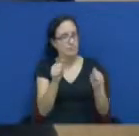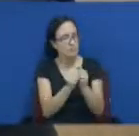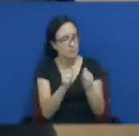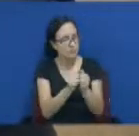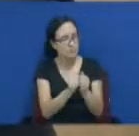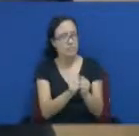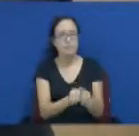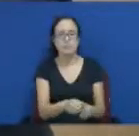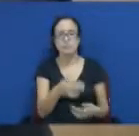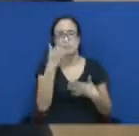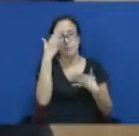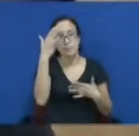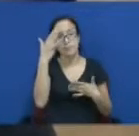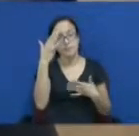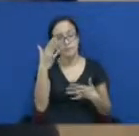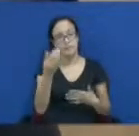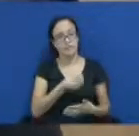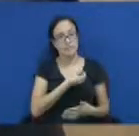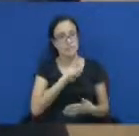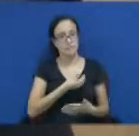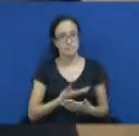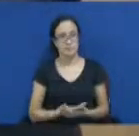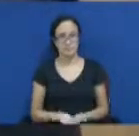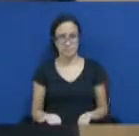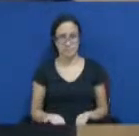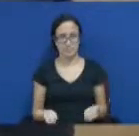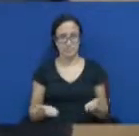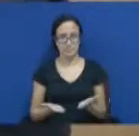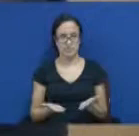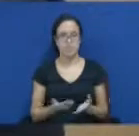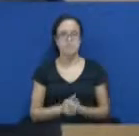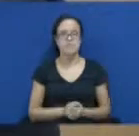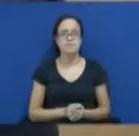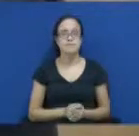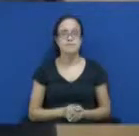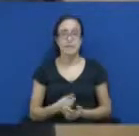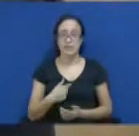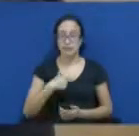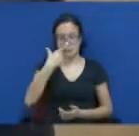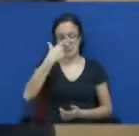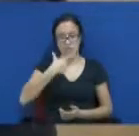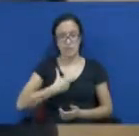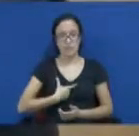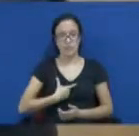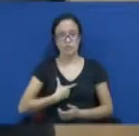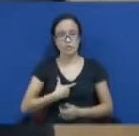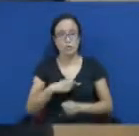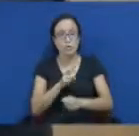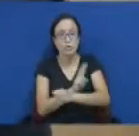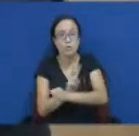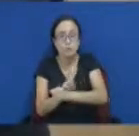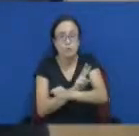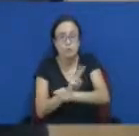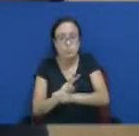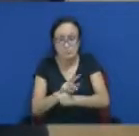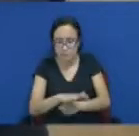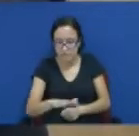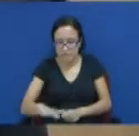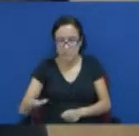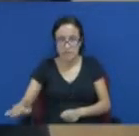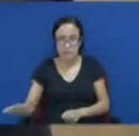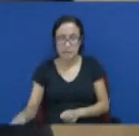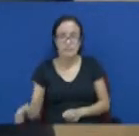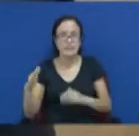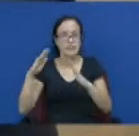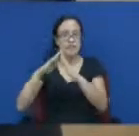obrigado pela presença aqui hoje. Eu sou monitora de um centro infantil e estou aqui em nome